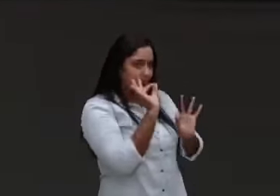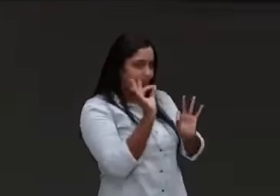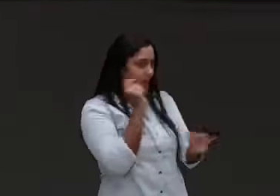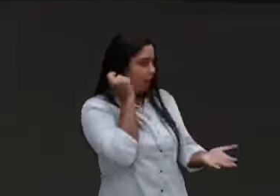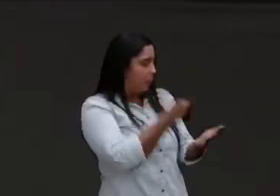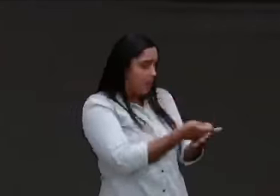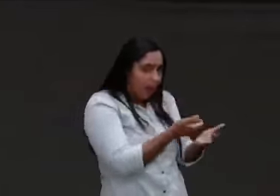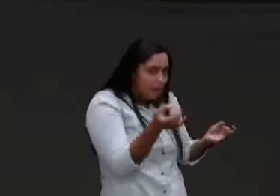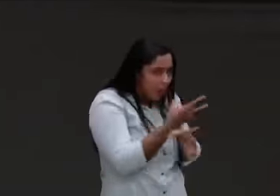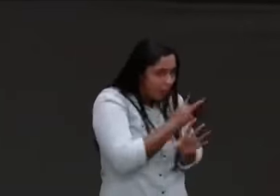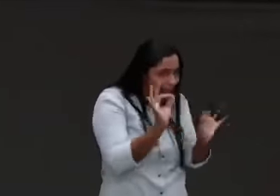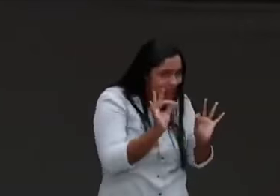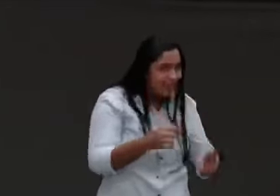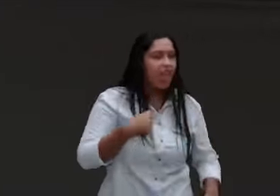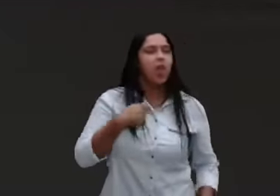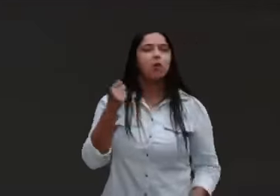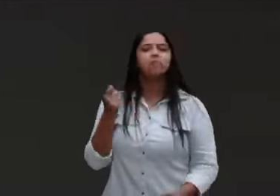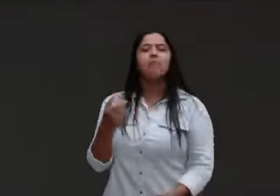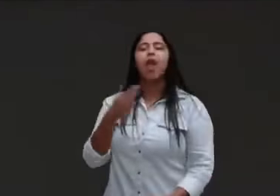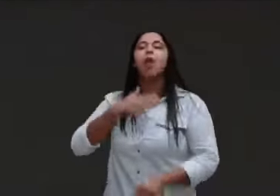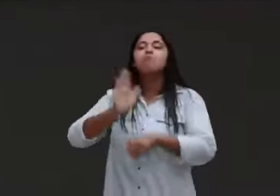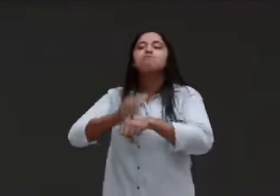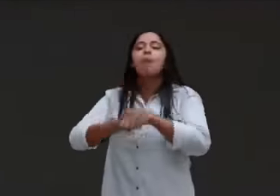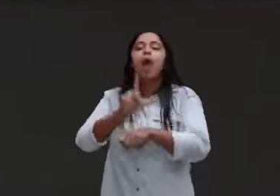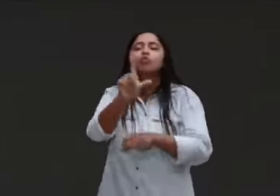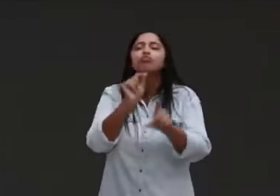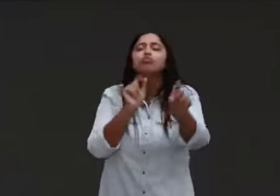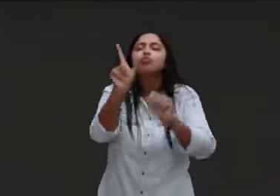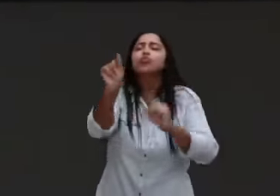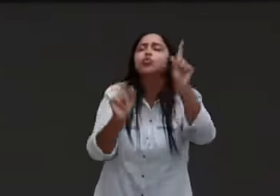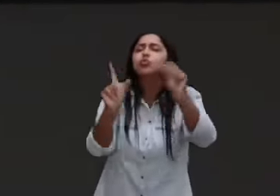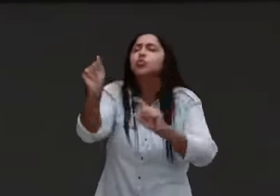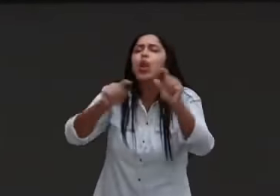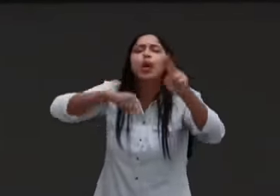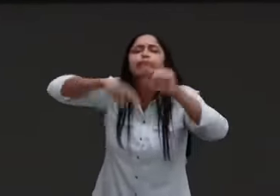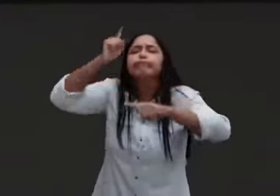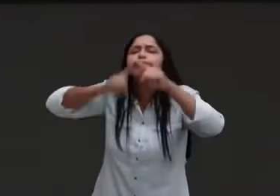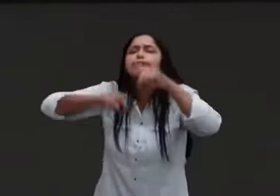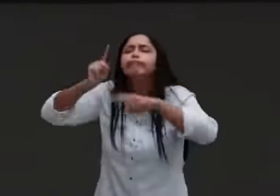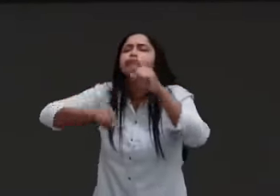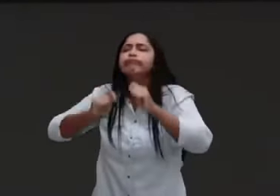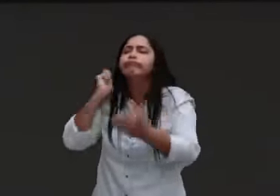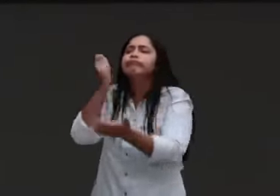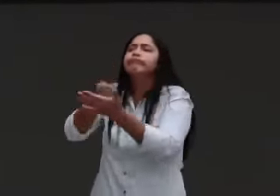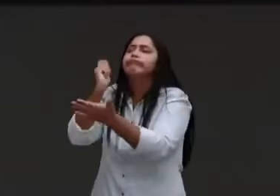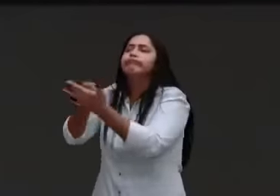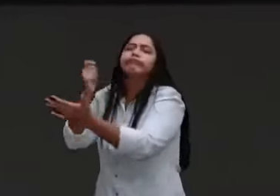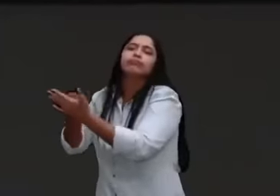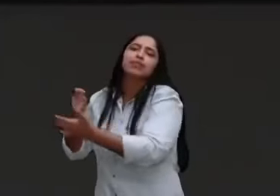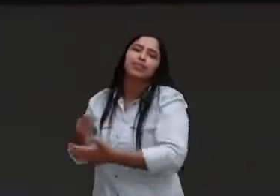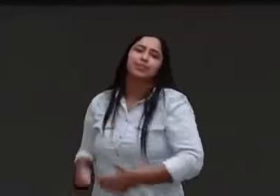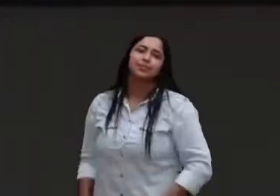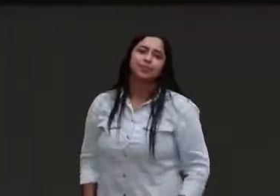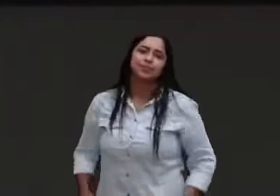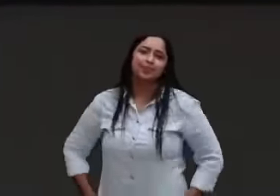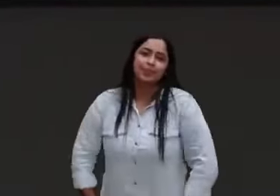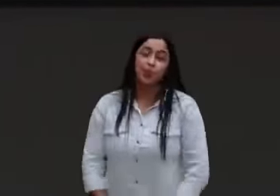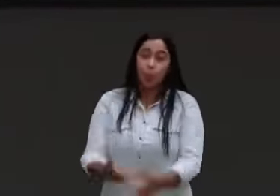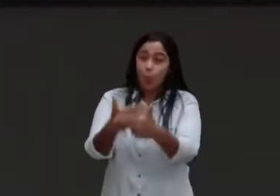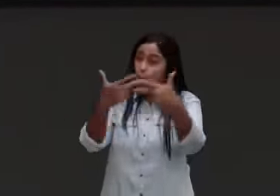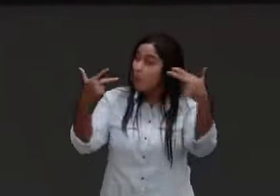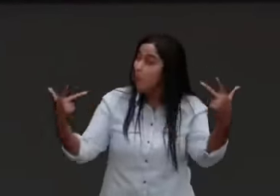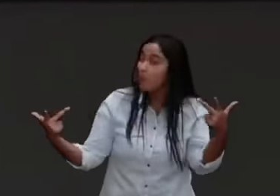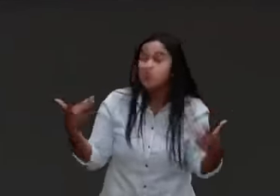eu montei a cesta, mas pensa nas coisas gostosas, lá em casa não tinha, não tinha um quinto, um décimo das coisas gostosas, que era naquela